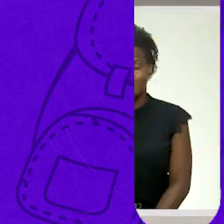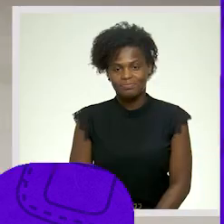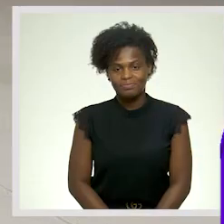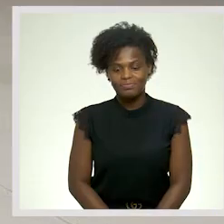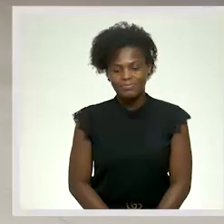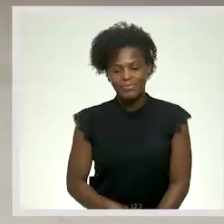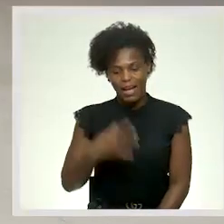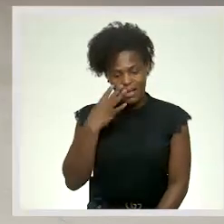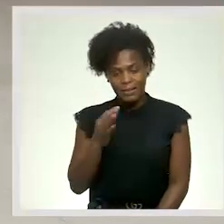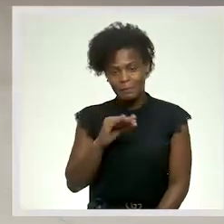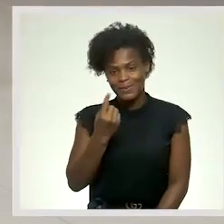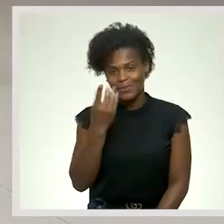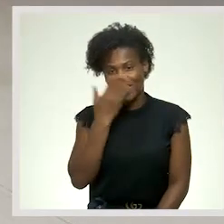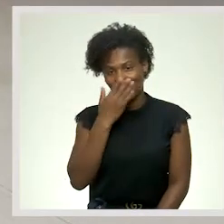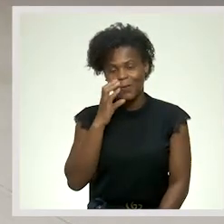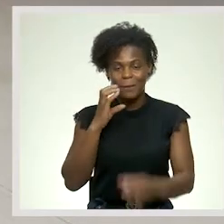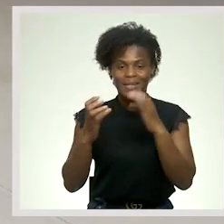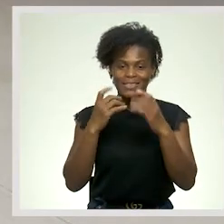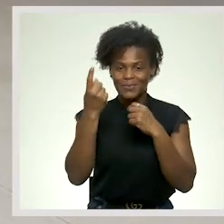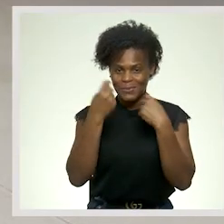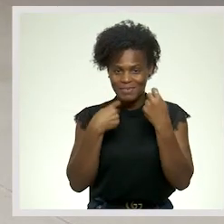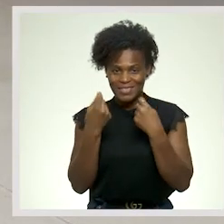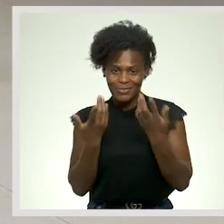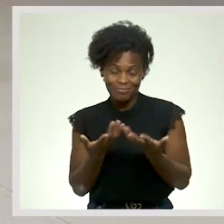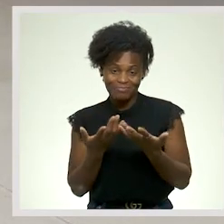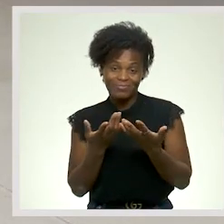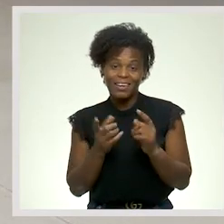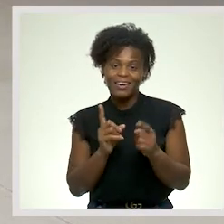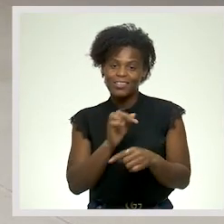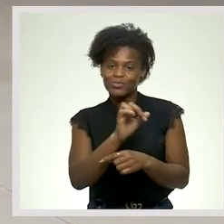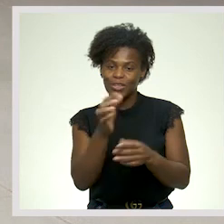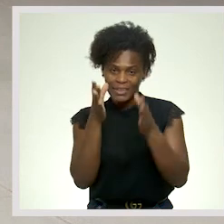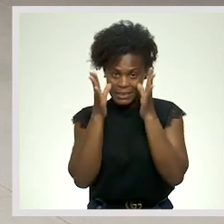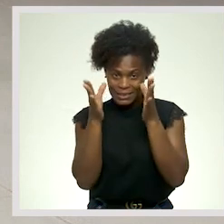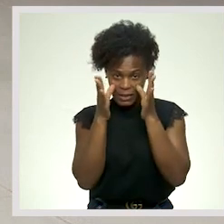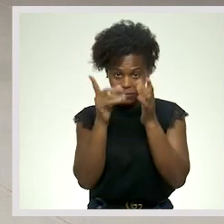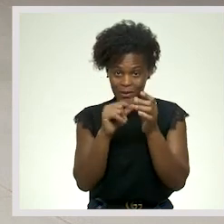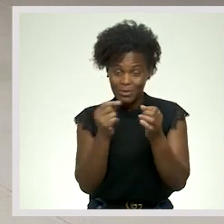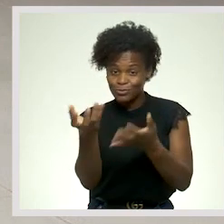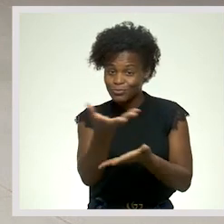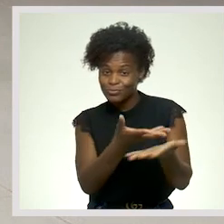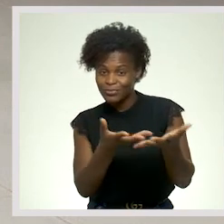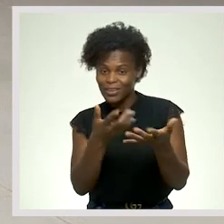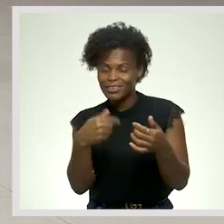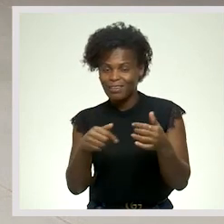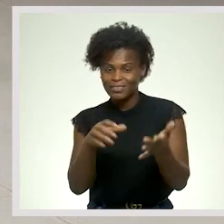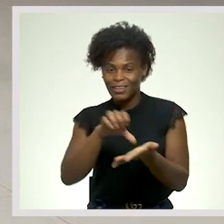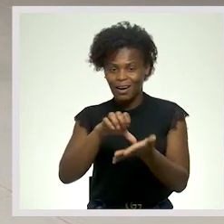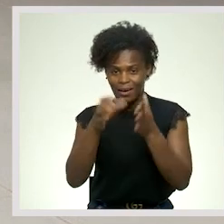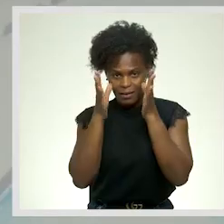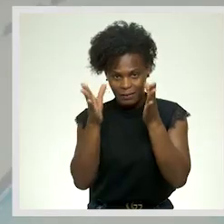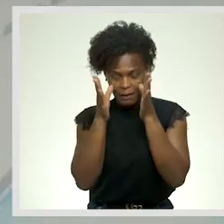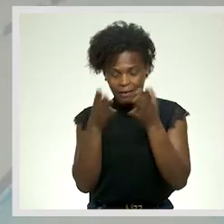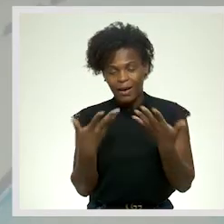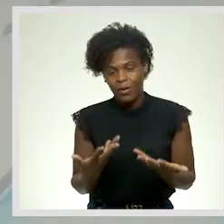E assim foi mais De uma aula De comunicação E expressão Em que a sua Atenção E interação Estiveram no centro Das atenções